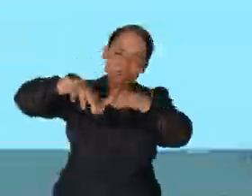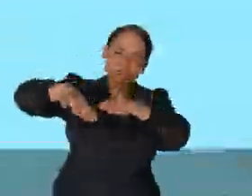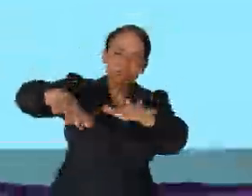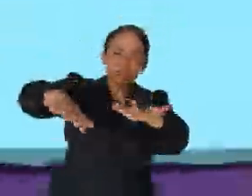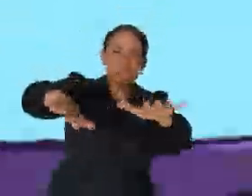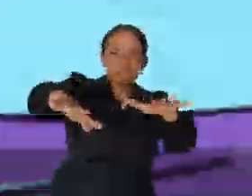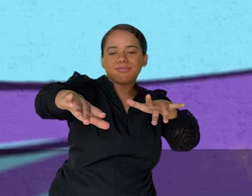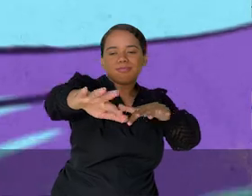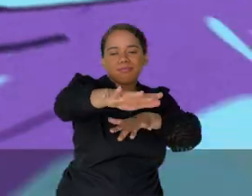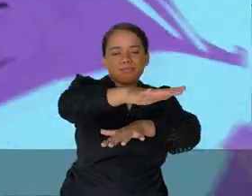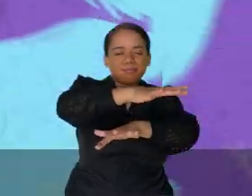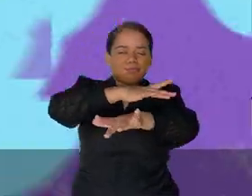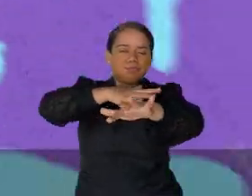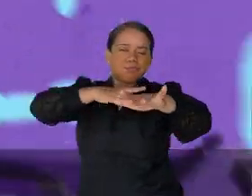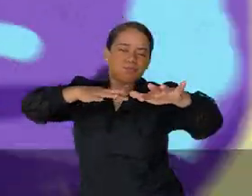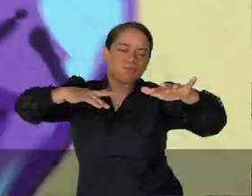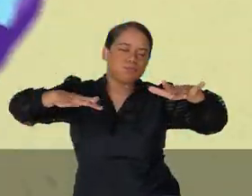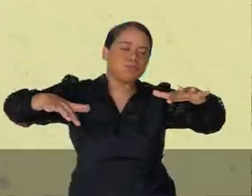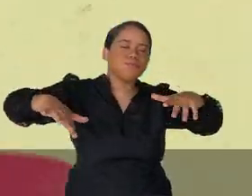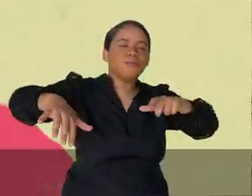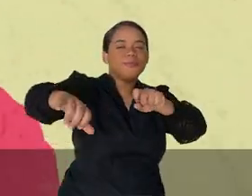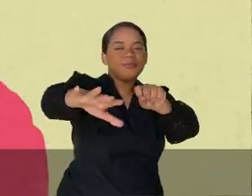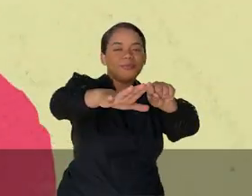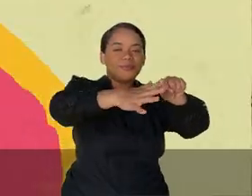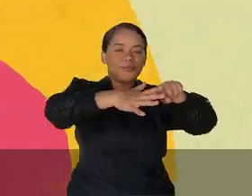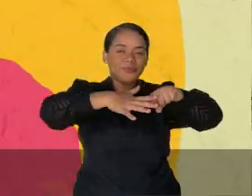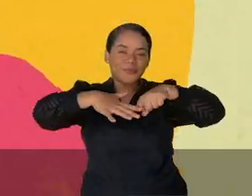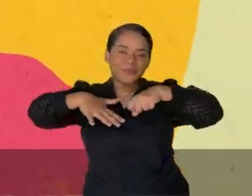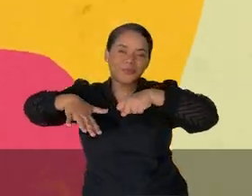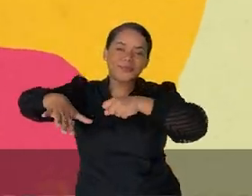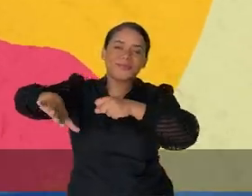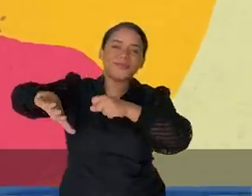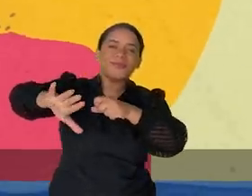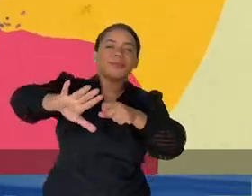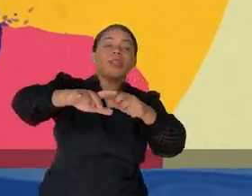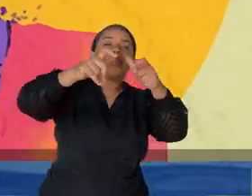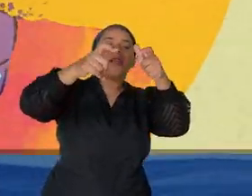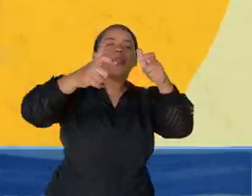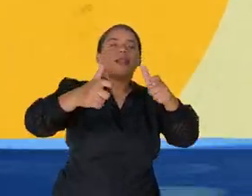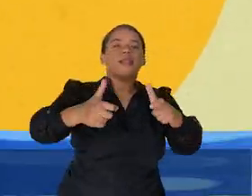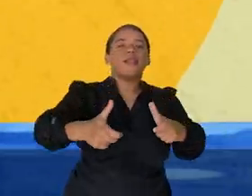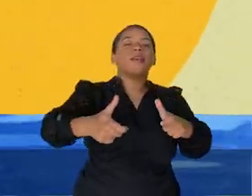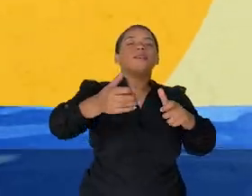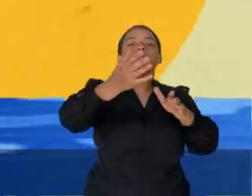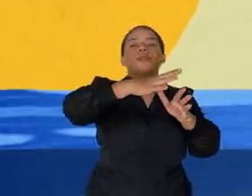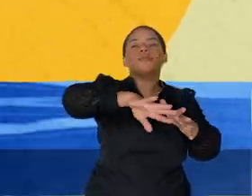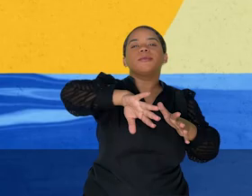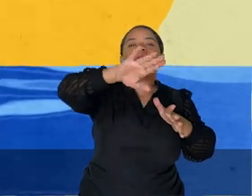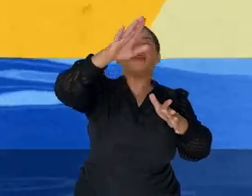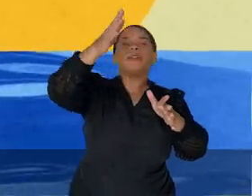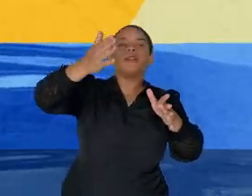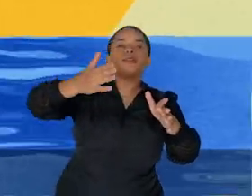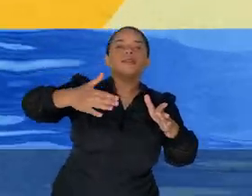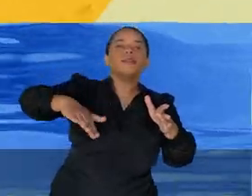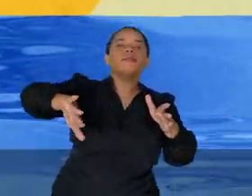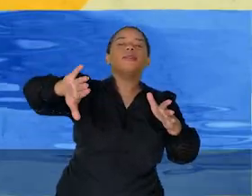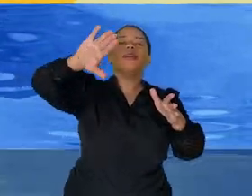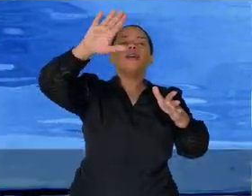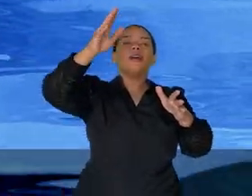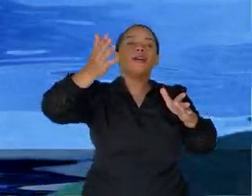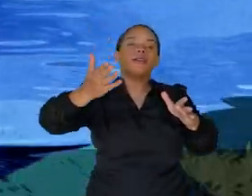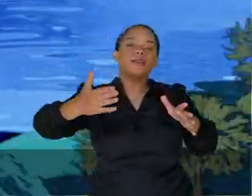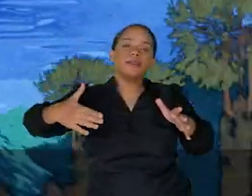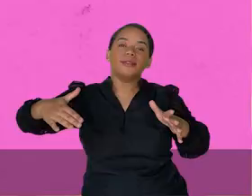arriba, espalham pelo sertão. E lá vão